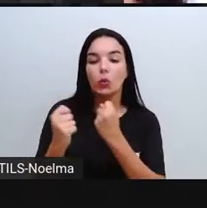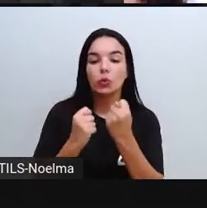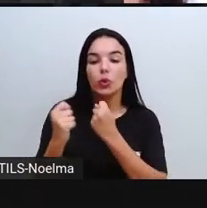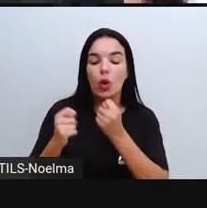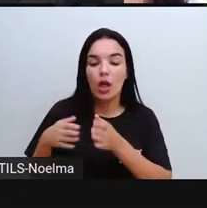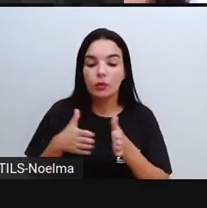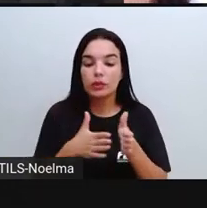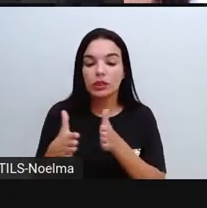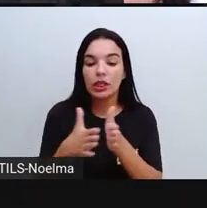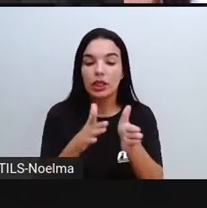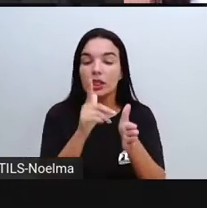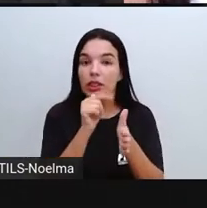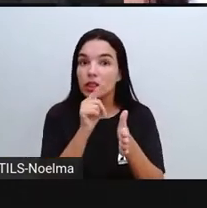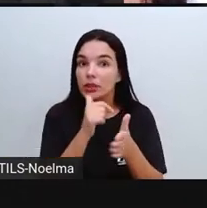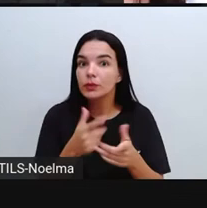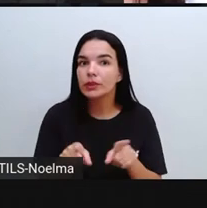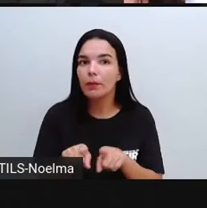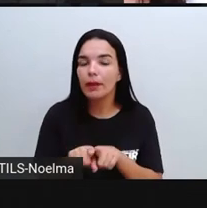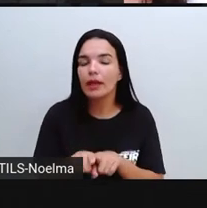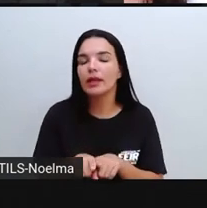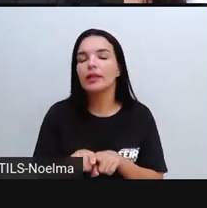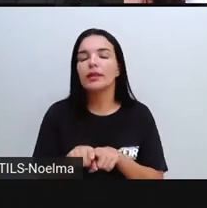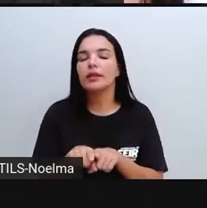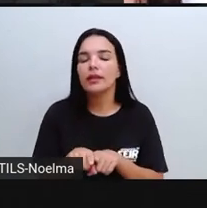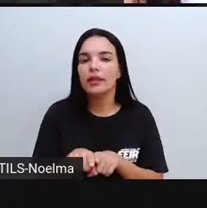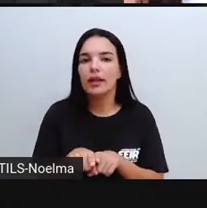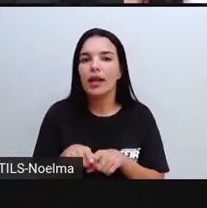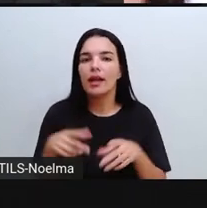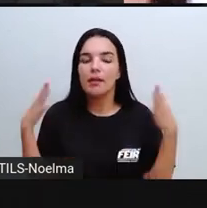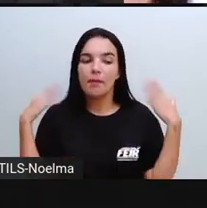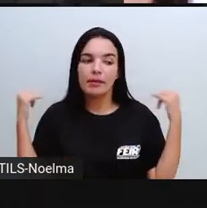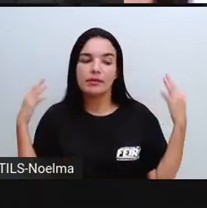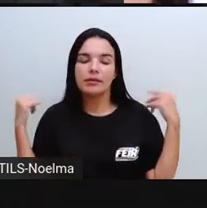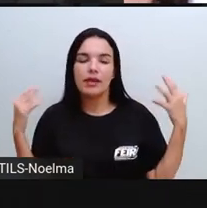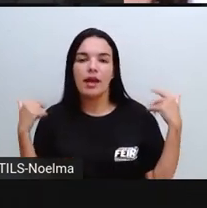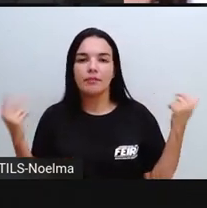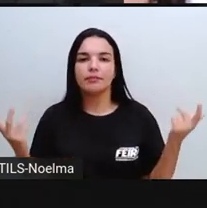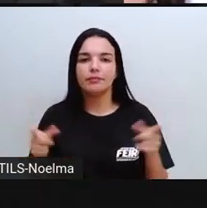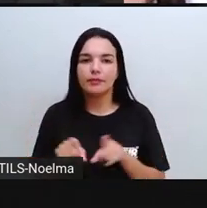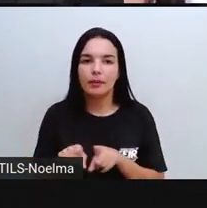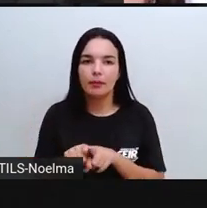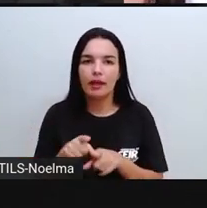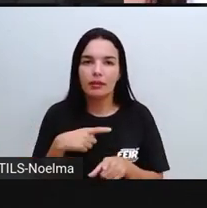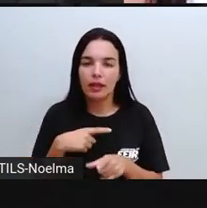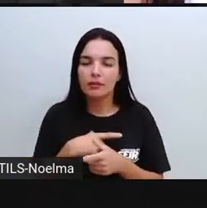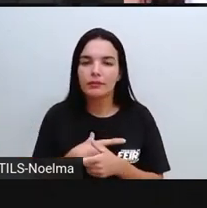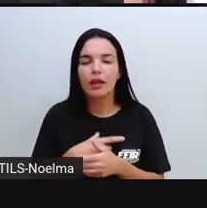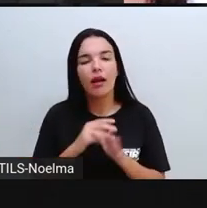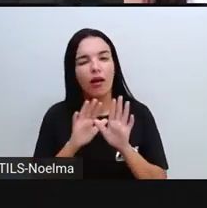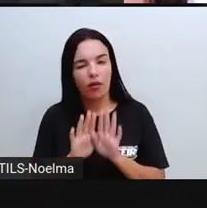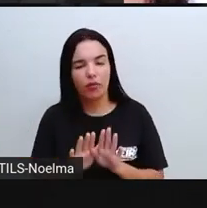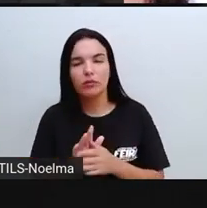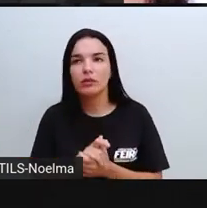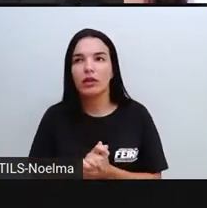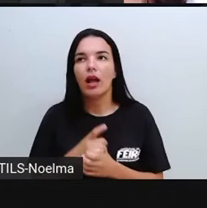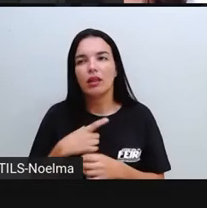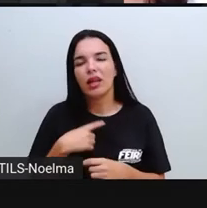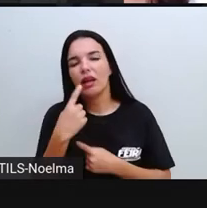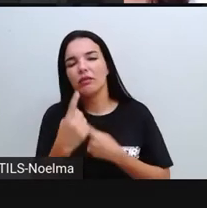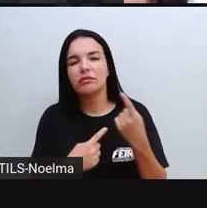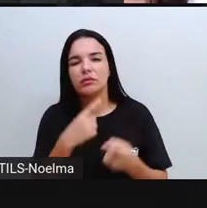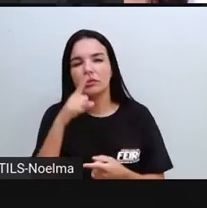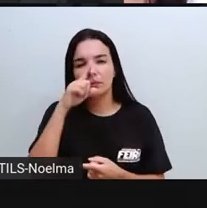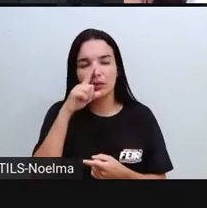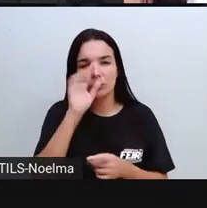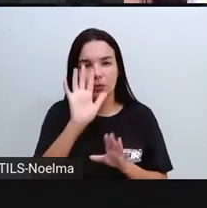propensos aí a enchente. E reforça a economia e o turismo. Mas também apresenta algumas desvantagens. E as principais desvantagens são os